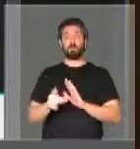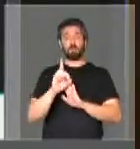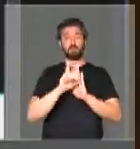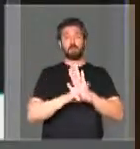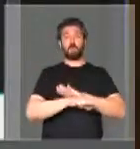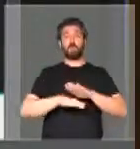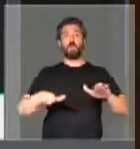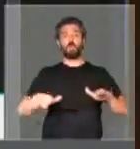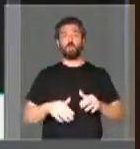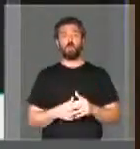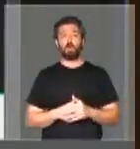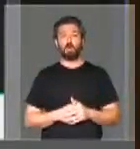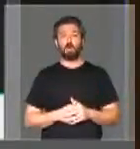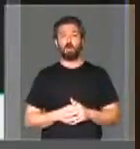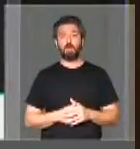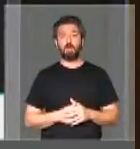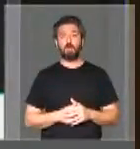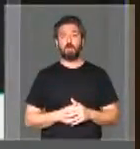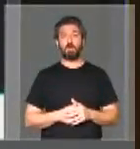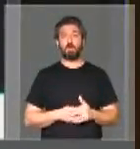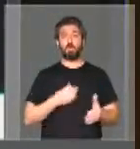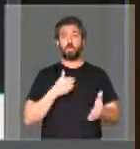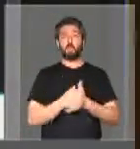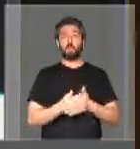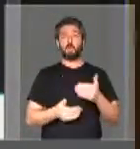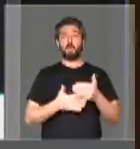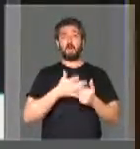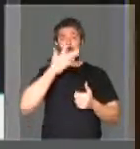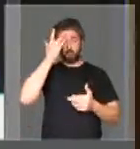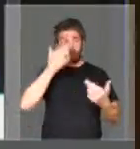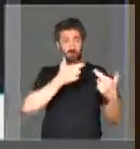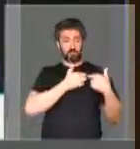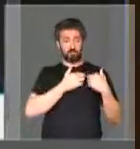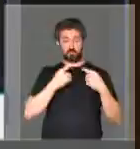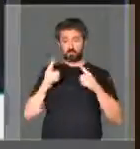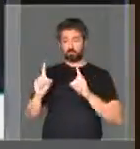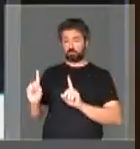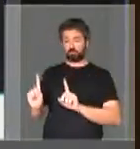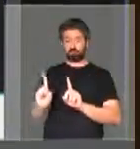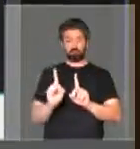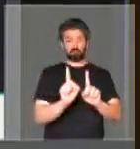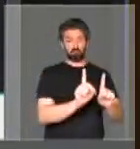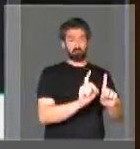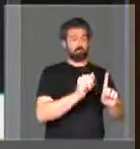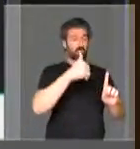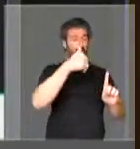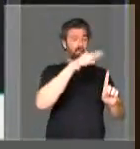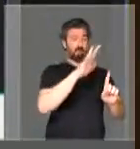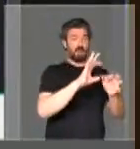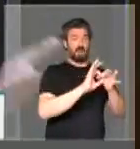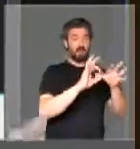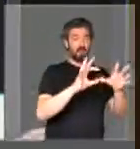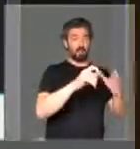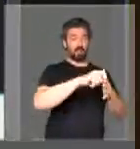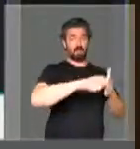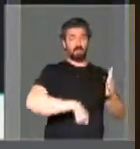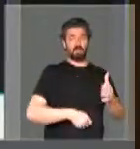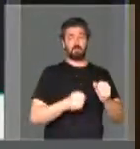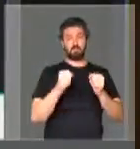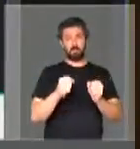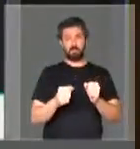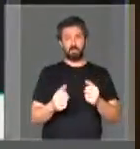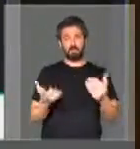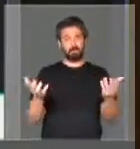O decreto acaba com isso. Ele faz com que qualquer responsável da criança ou do adolescente possa assinar essa